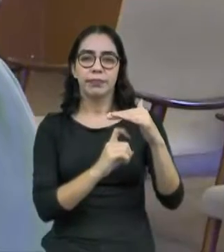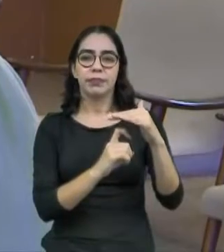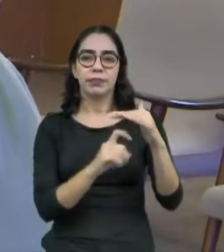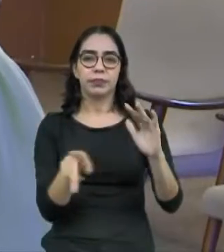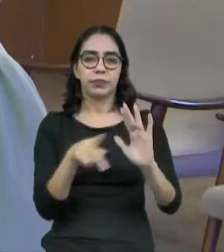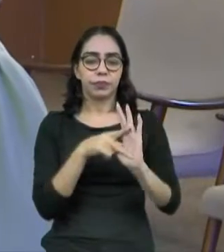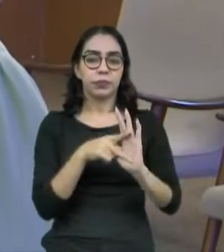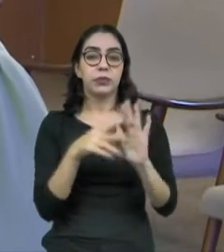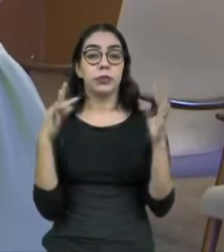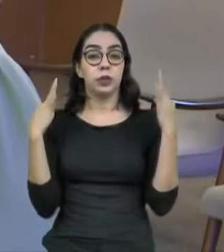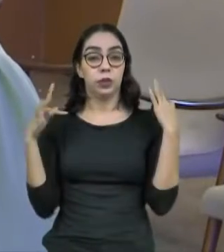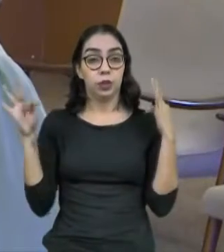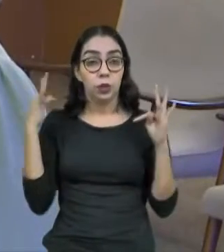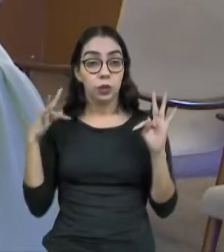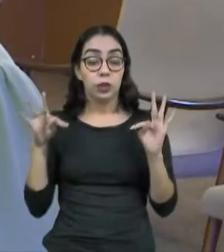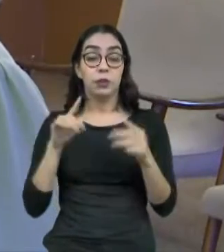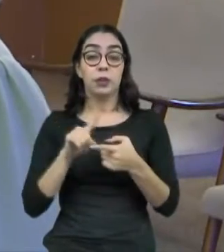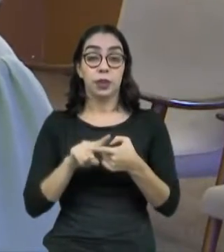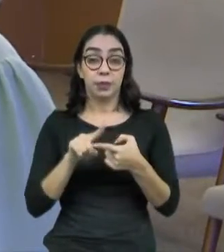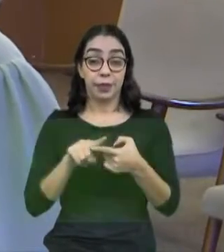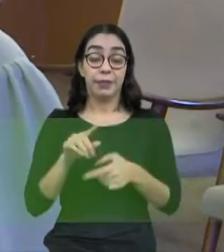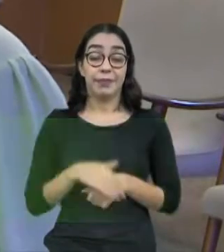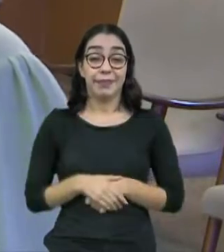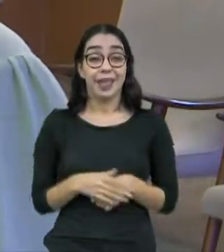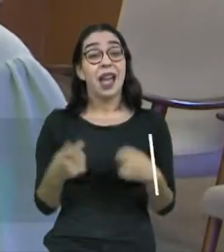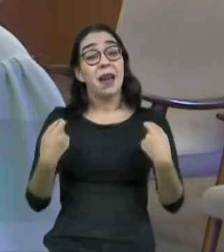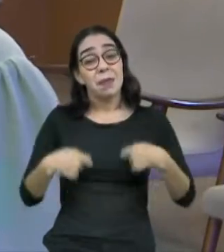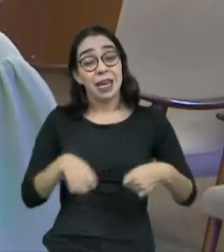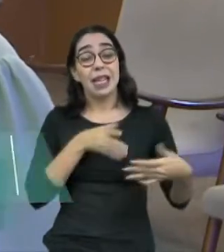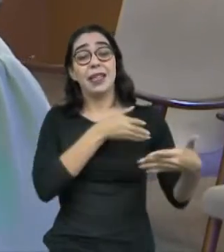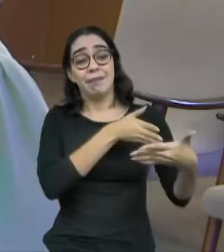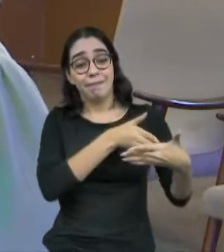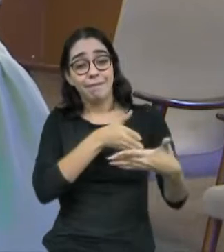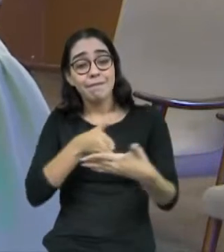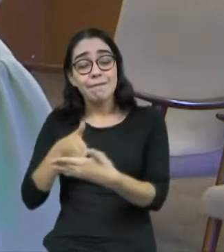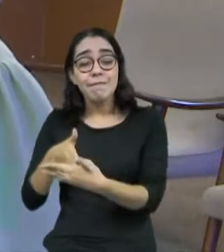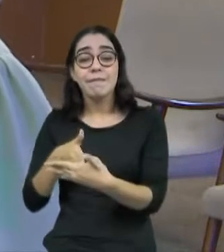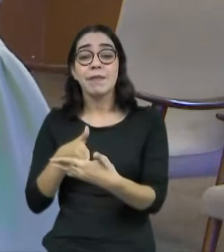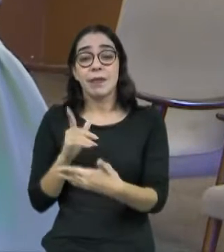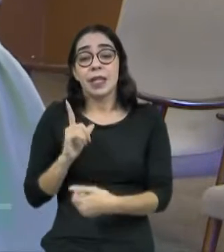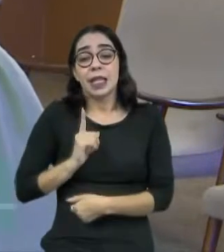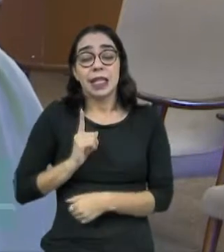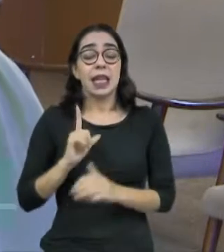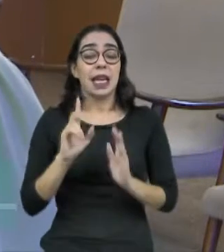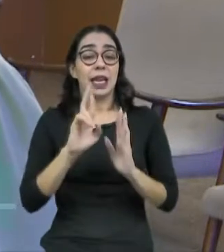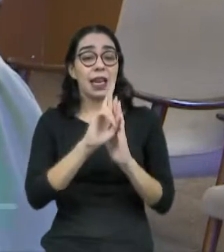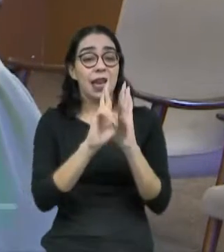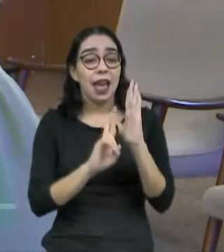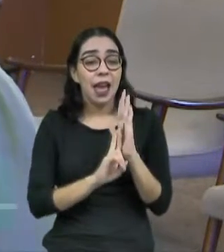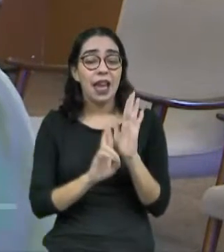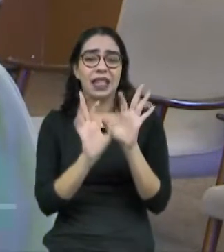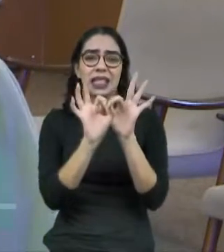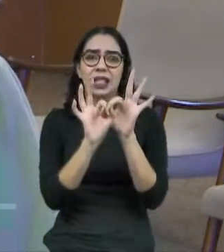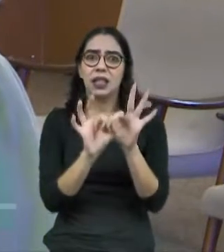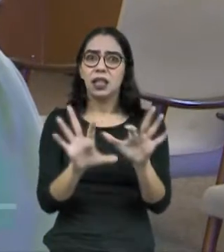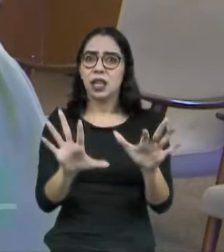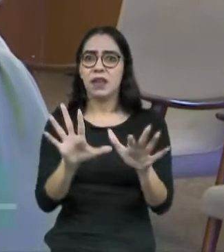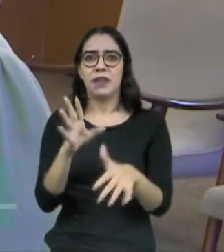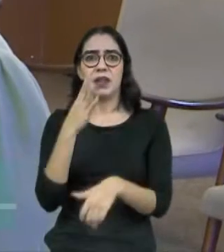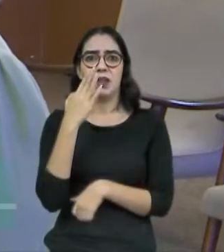Para tudo tem que ter limites, né? Até para as barracas que são ilimitadas no sentido, assim, de acesso. Tem bastante acesso até ao mar.